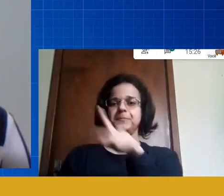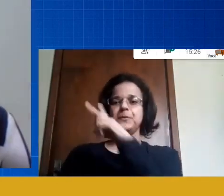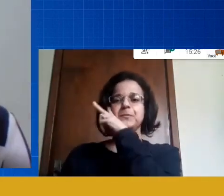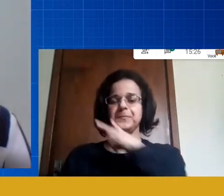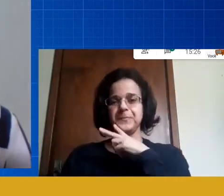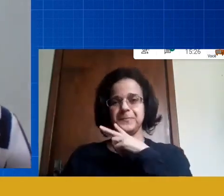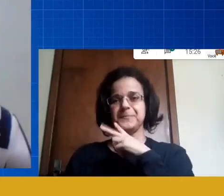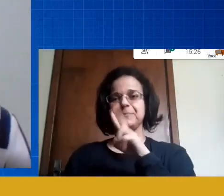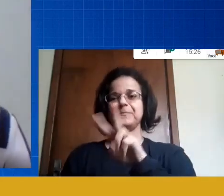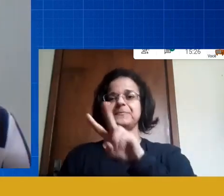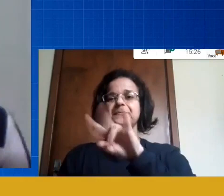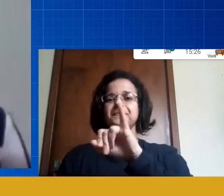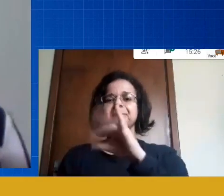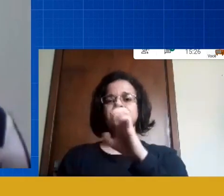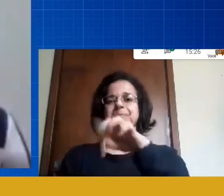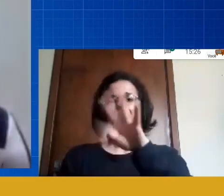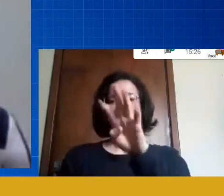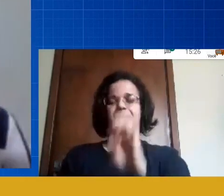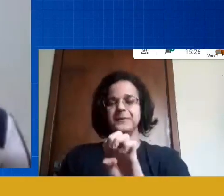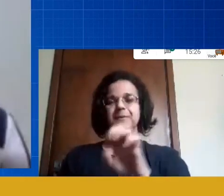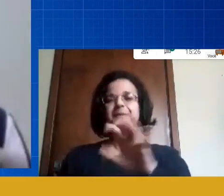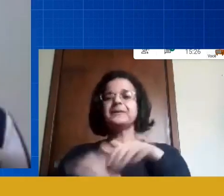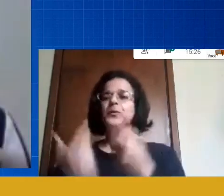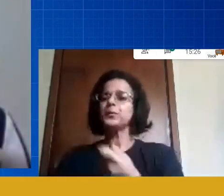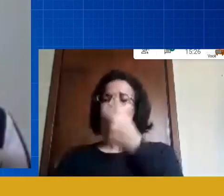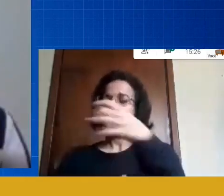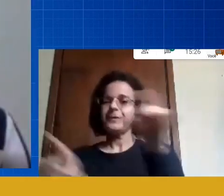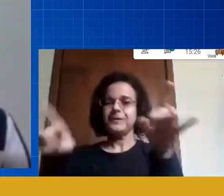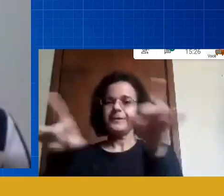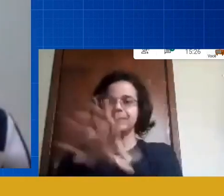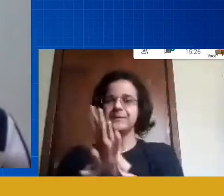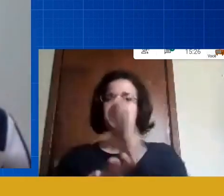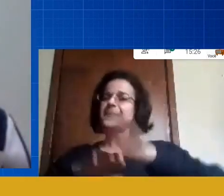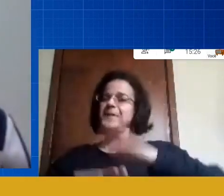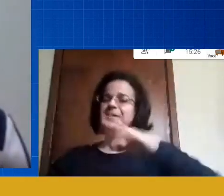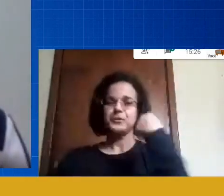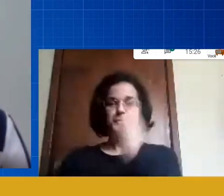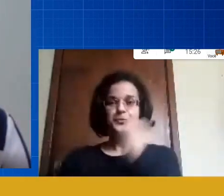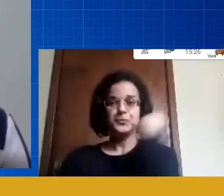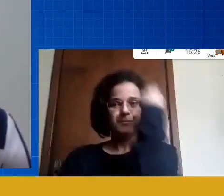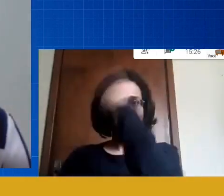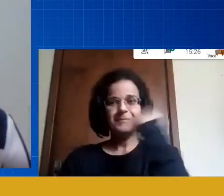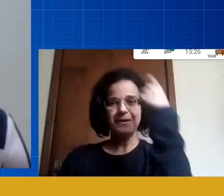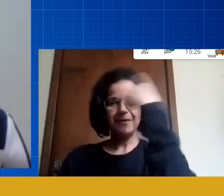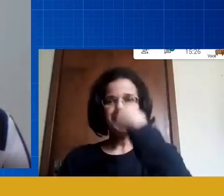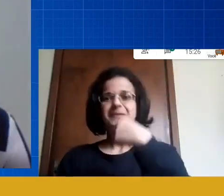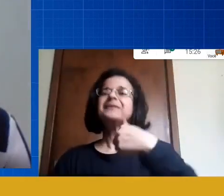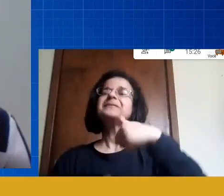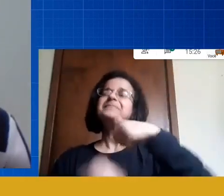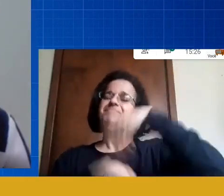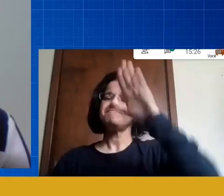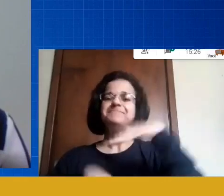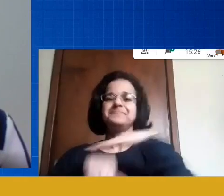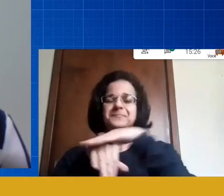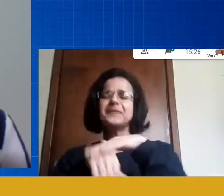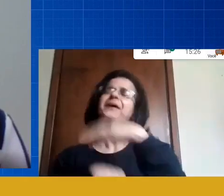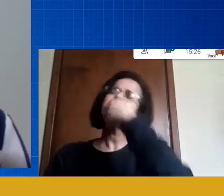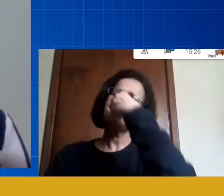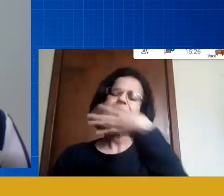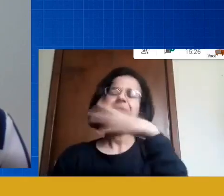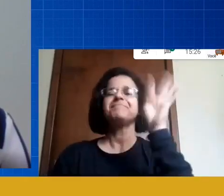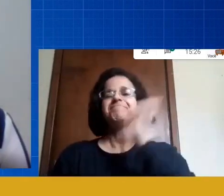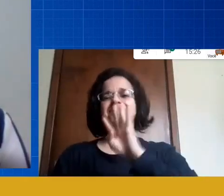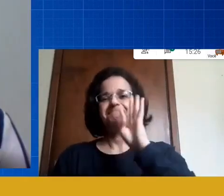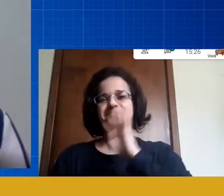vamos caminhando para a nossa reta final nós já estamos a mais de uma hora e dez conversando aqui bem gostoso muito